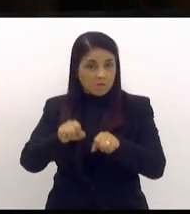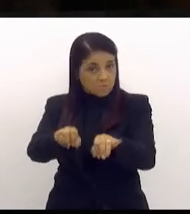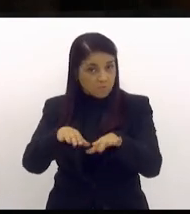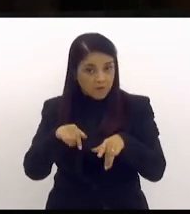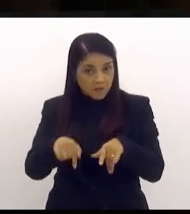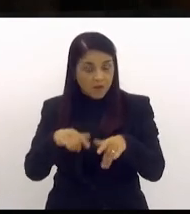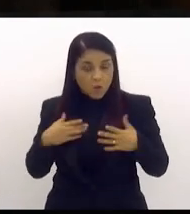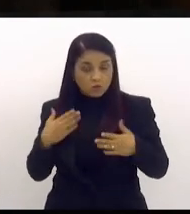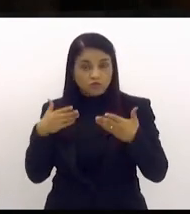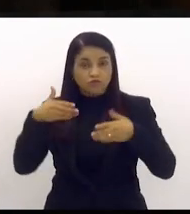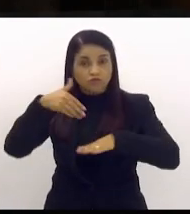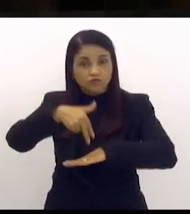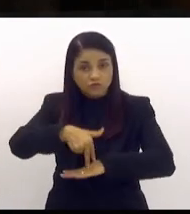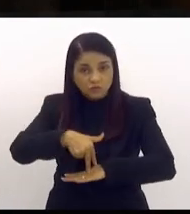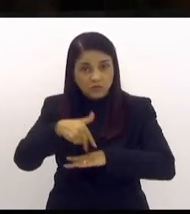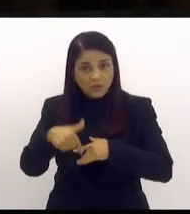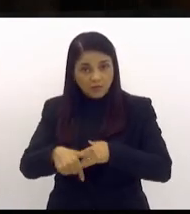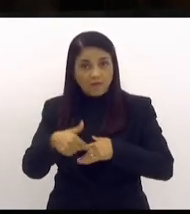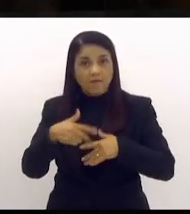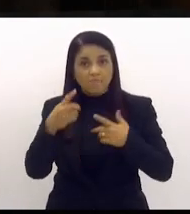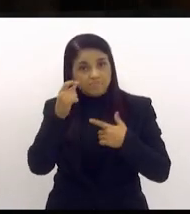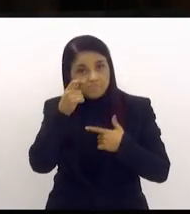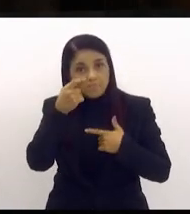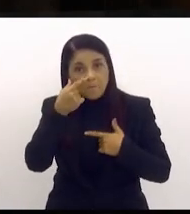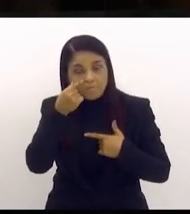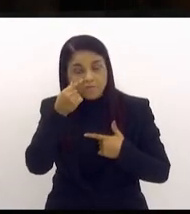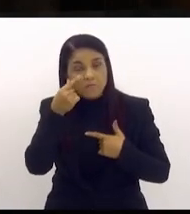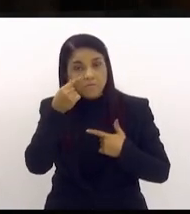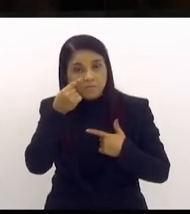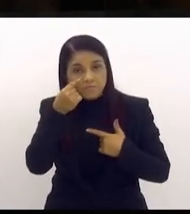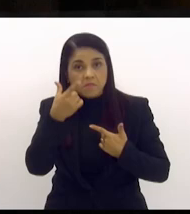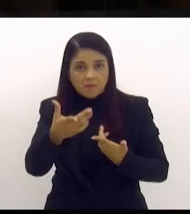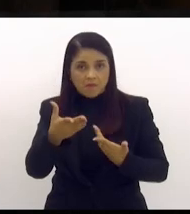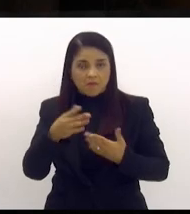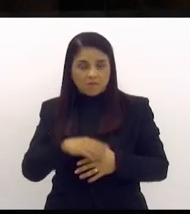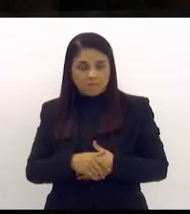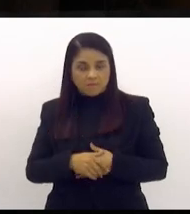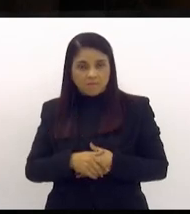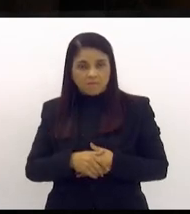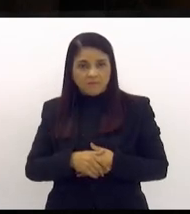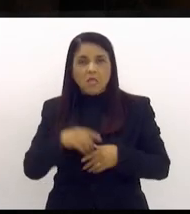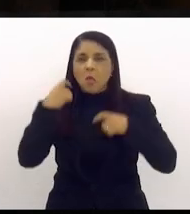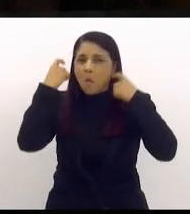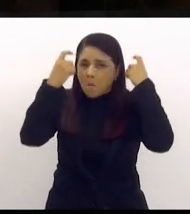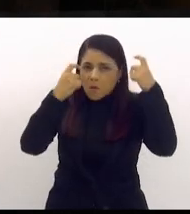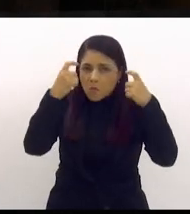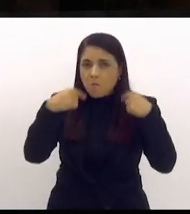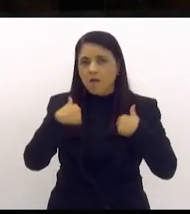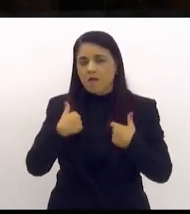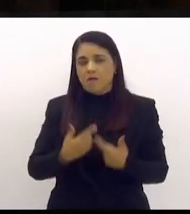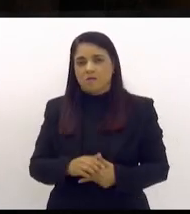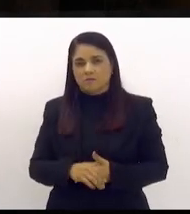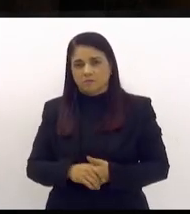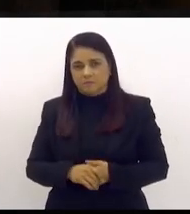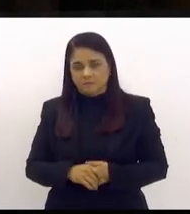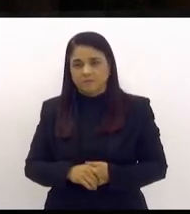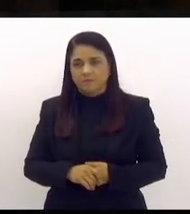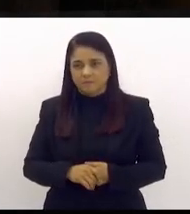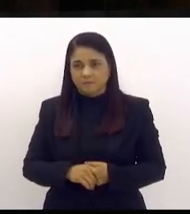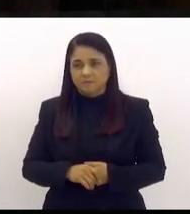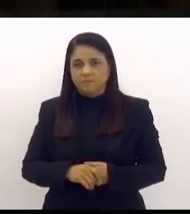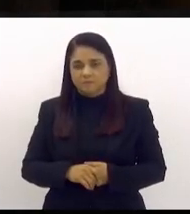cheguei e assisti. Então eu estou muito, muito preocupado. Muito preocupado.